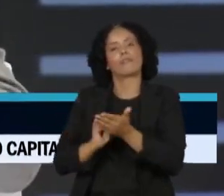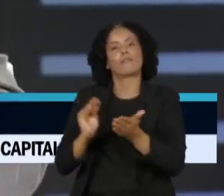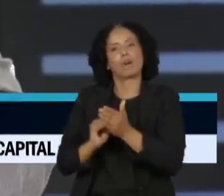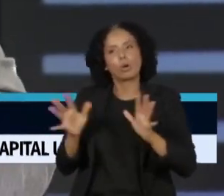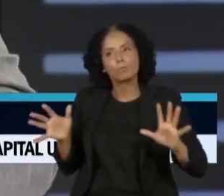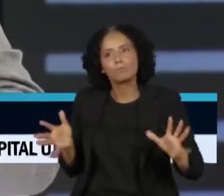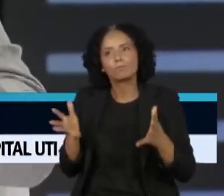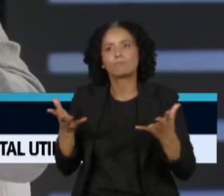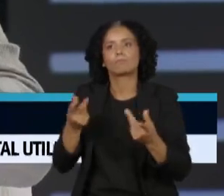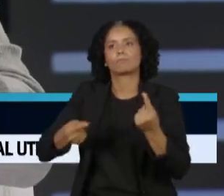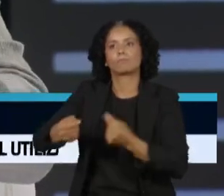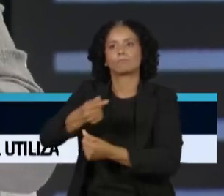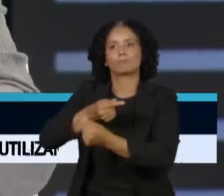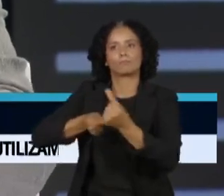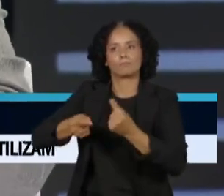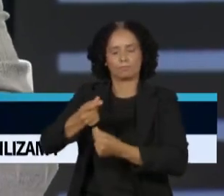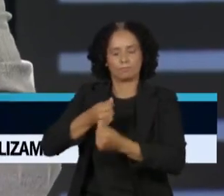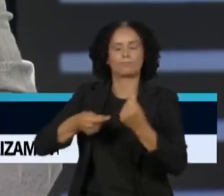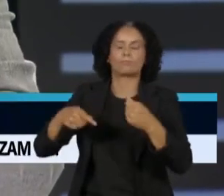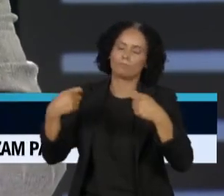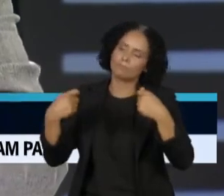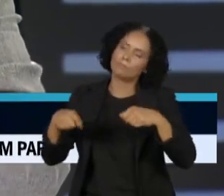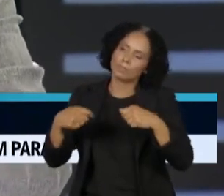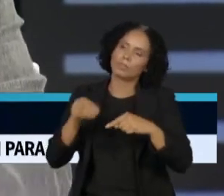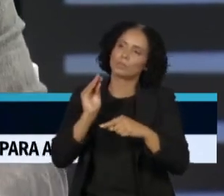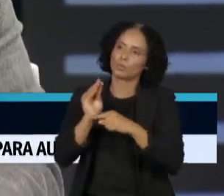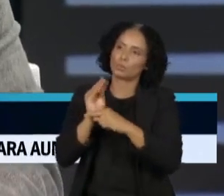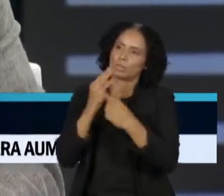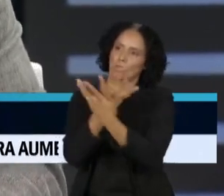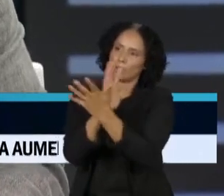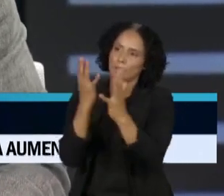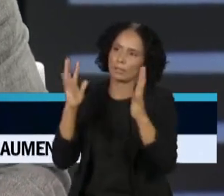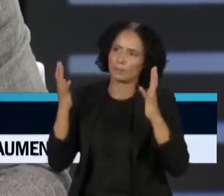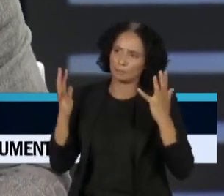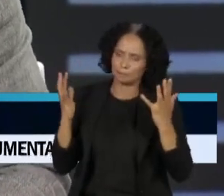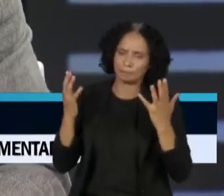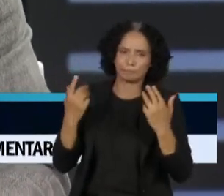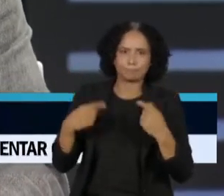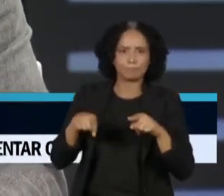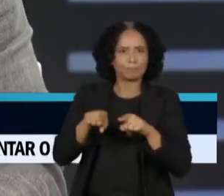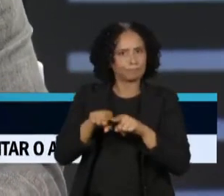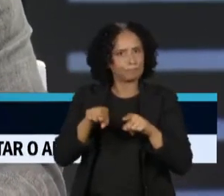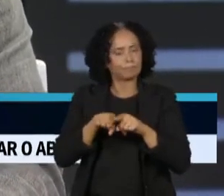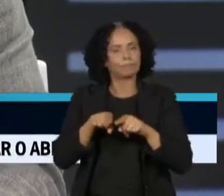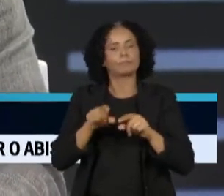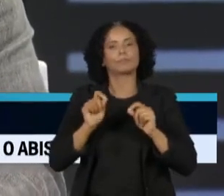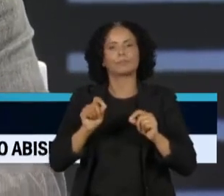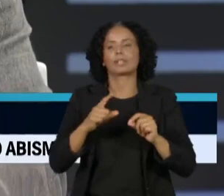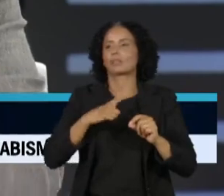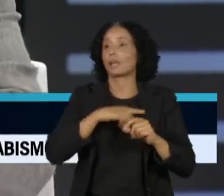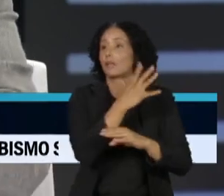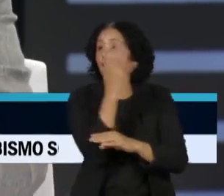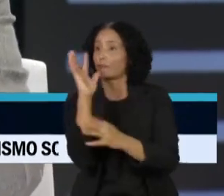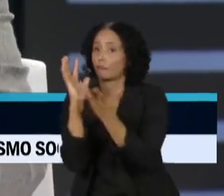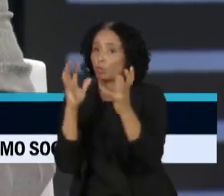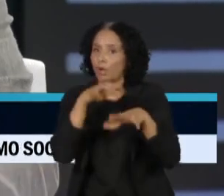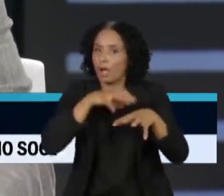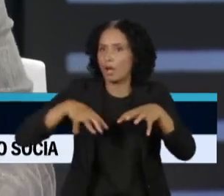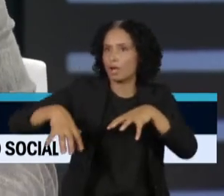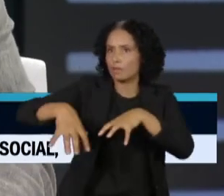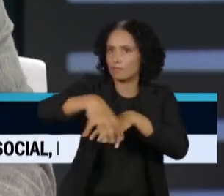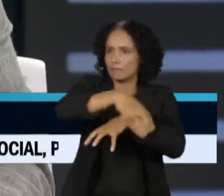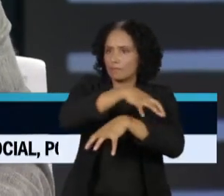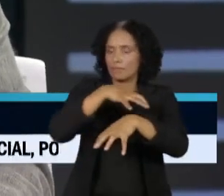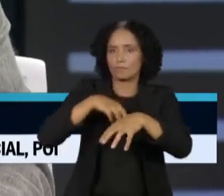valorizar a preservação da floresta. As concessões florestais são muito importantes, é muito